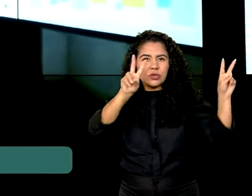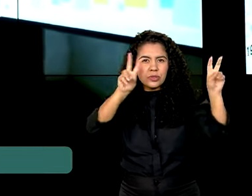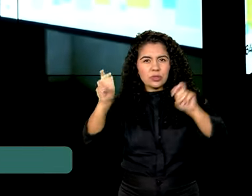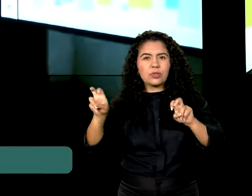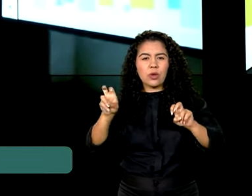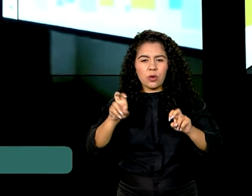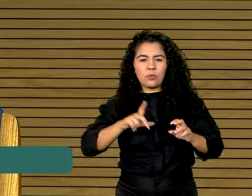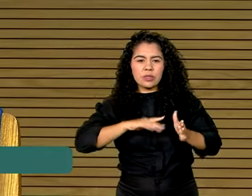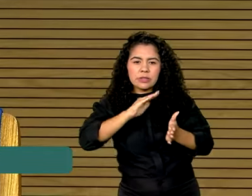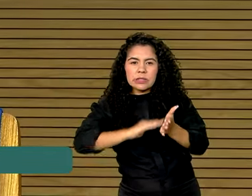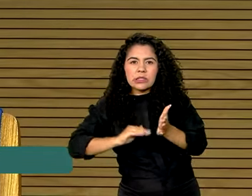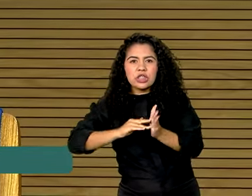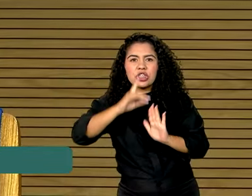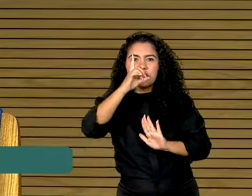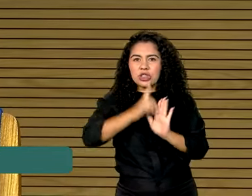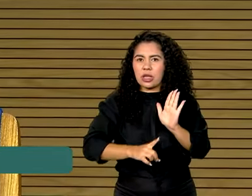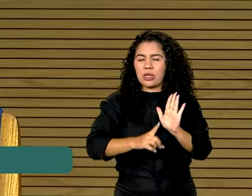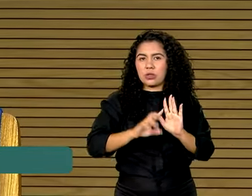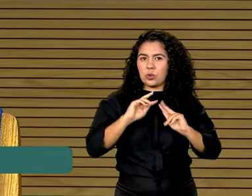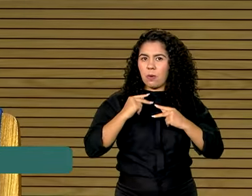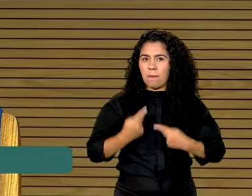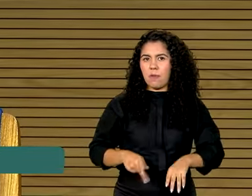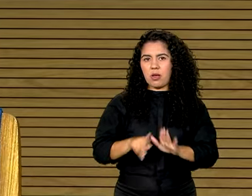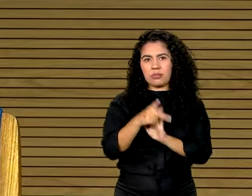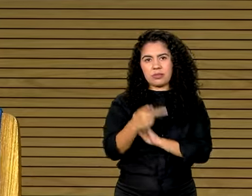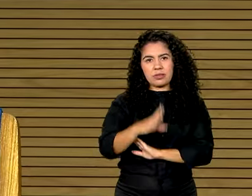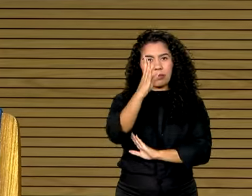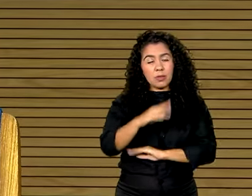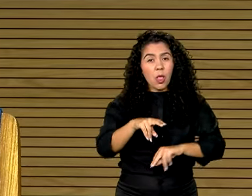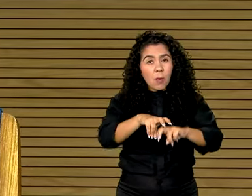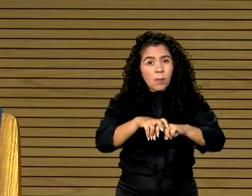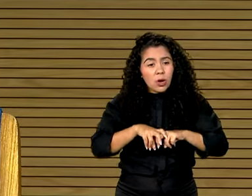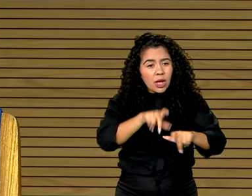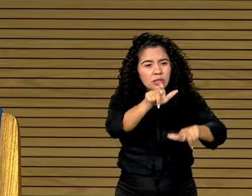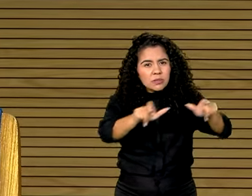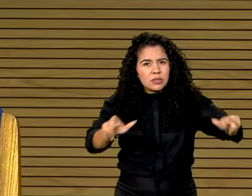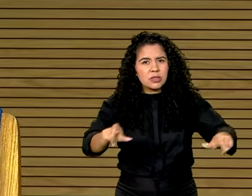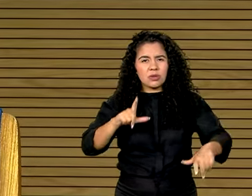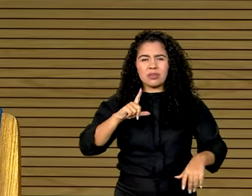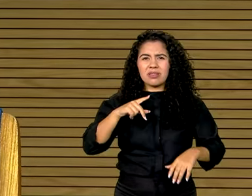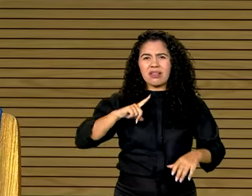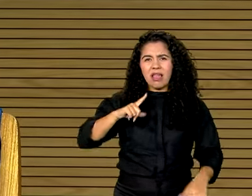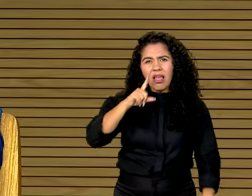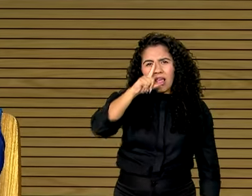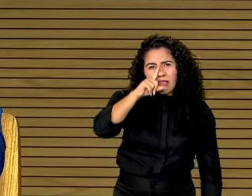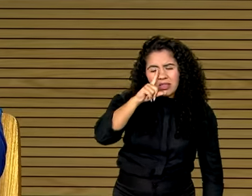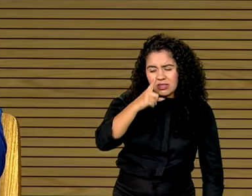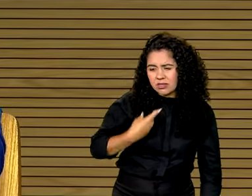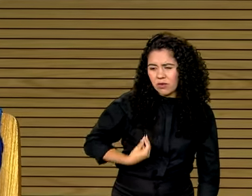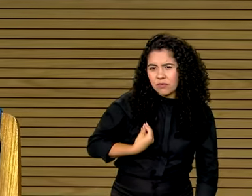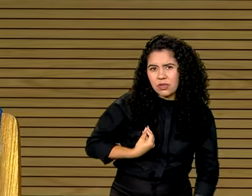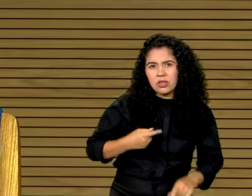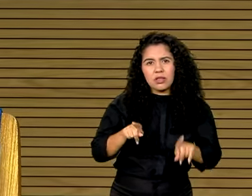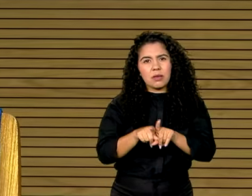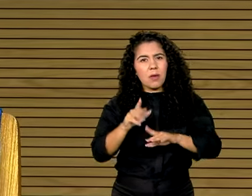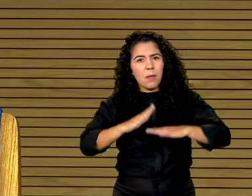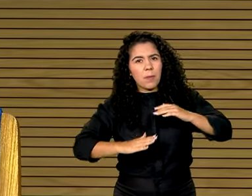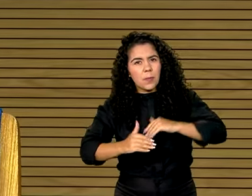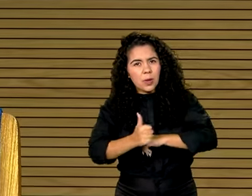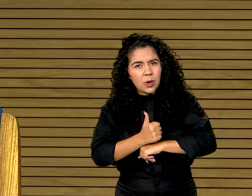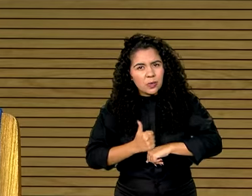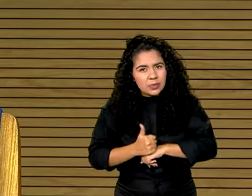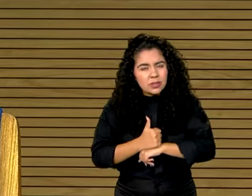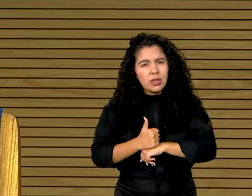humanos no Brasil. É por conta de pessoas que, colocando as suas vidas em risco, que colocando a sua profissão em risco,